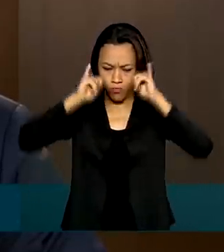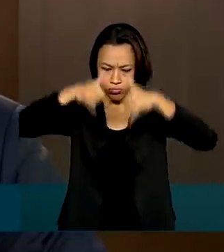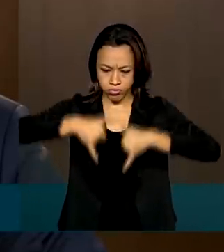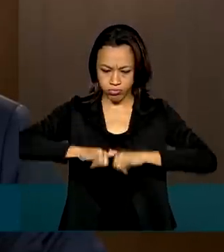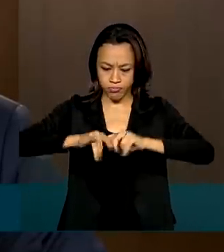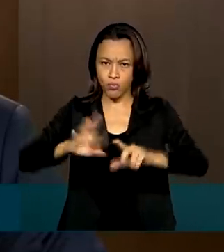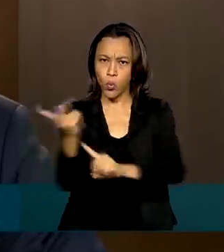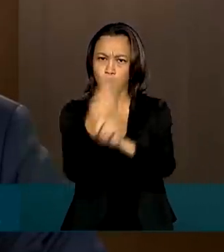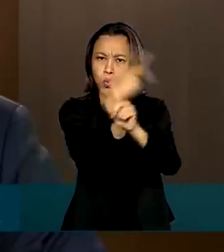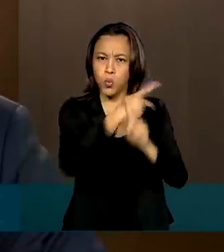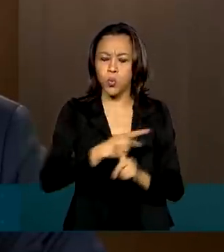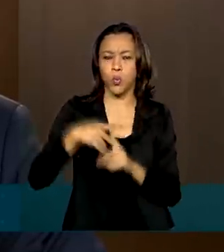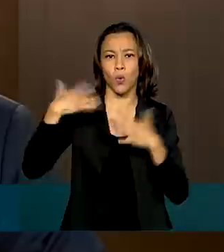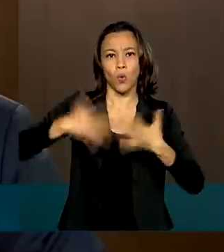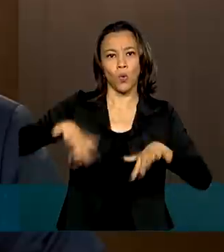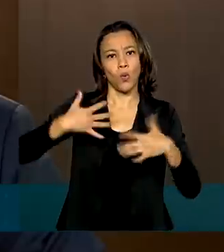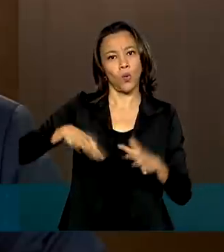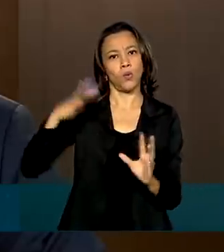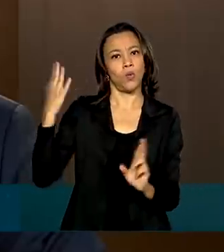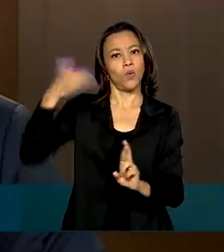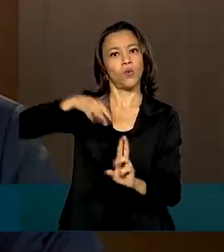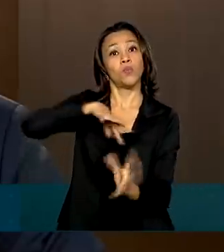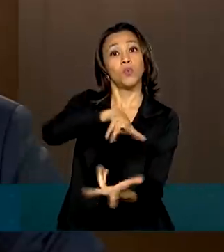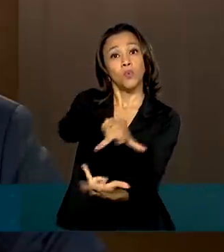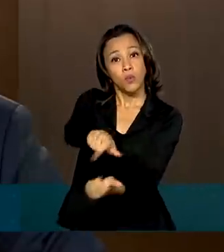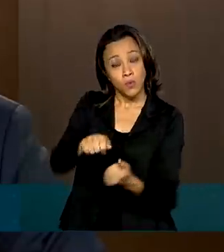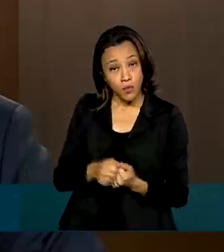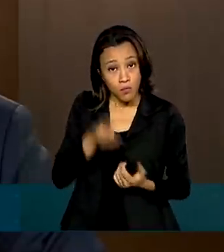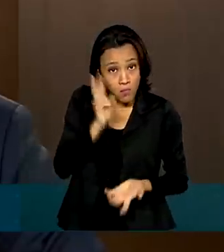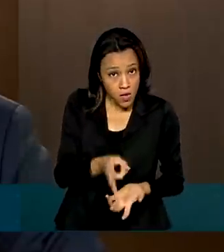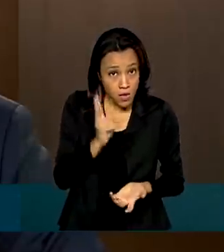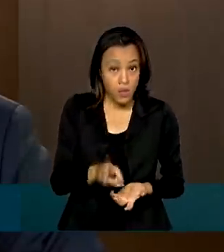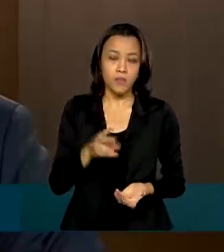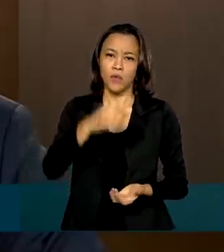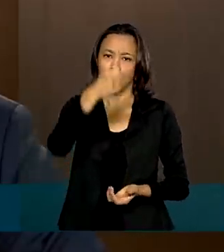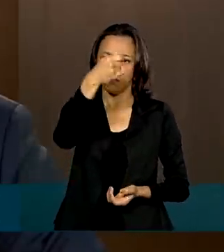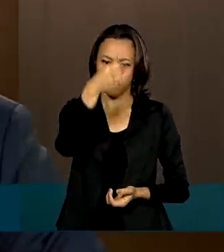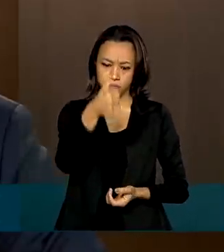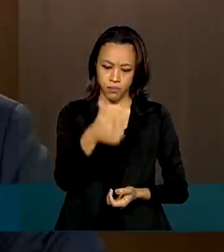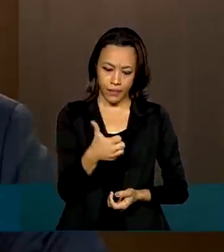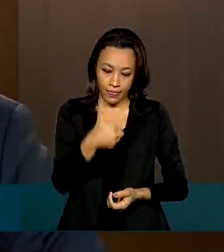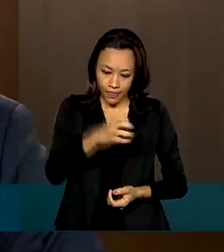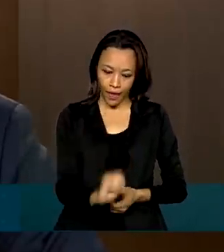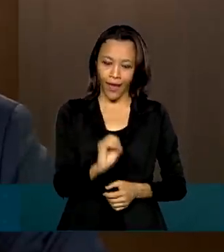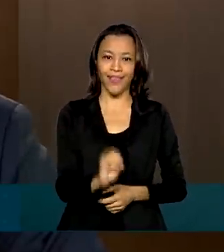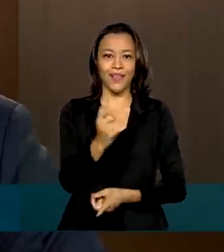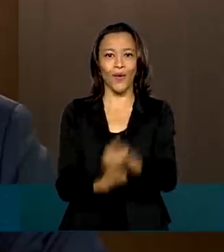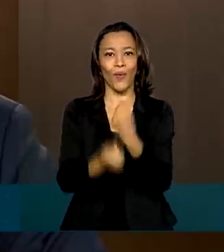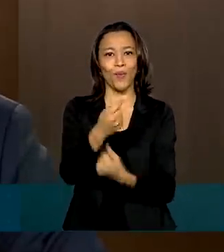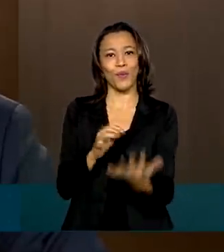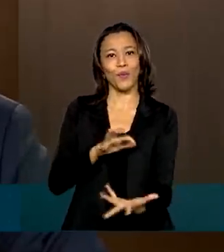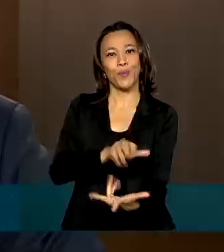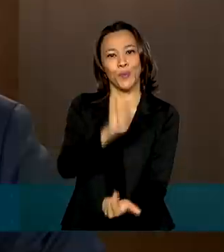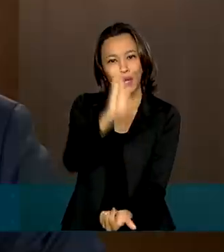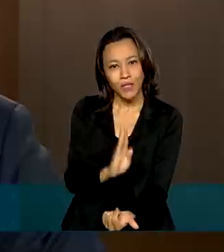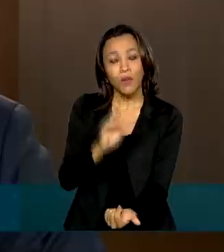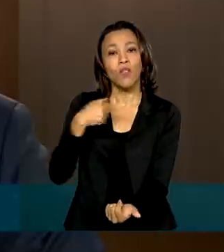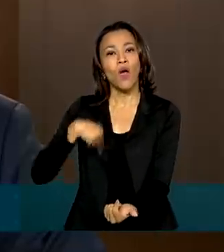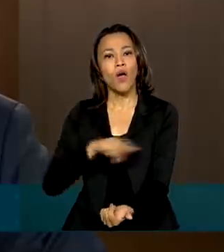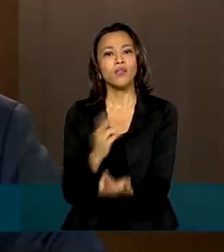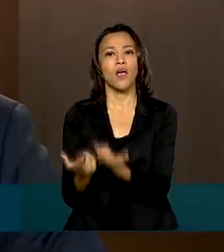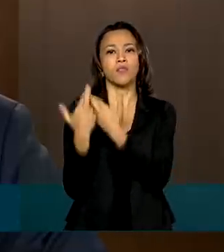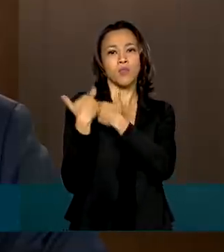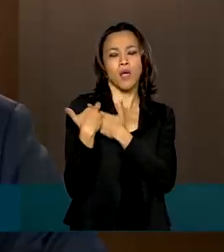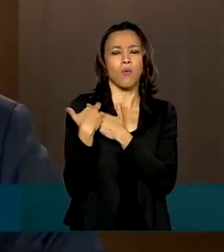diversificada do mundo. Mesmo sendo uma das dez maiores economias do mundo, somos responsáveis por apenas